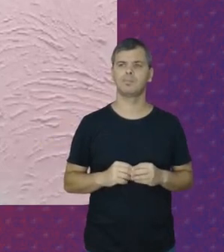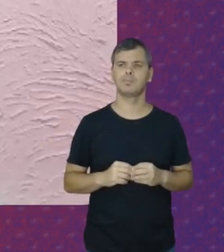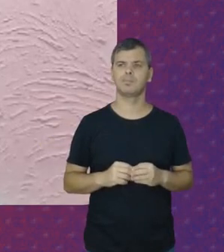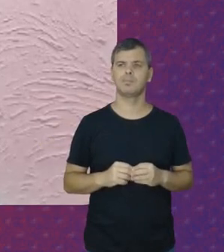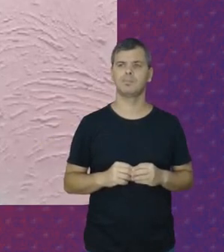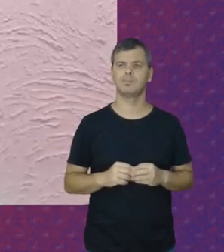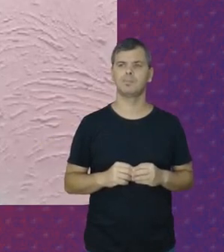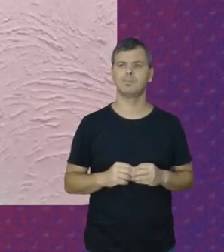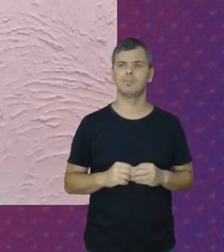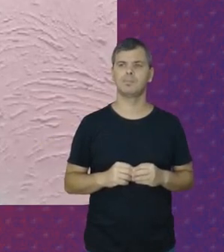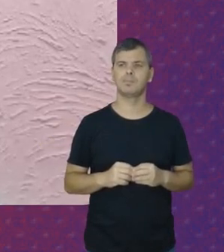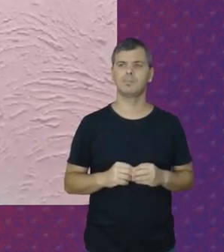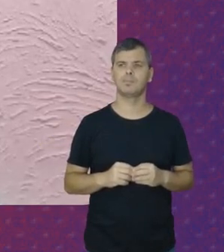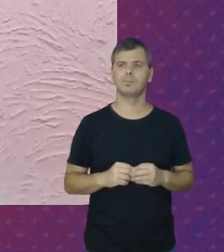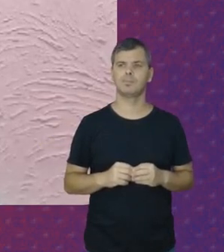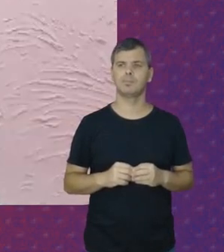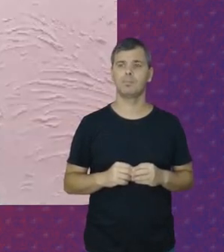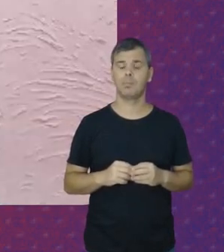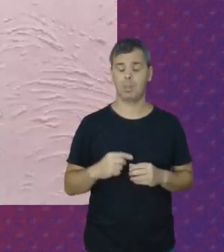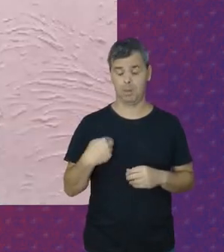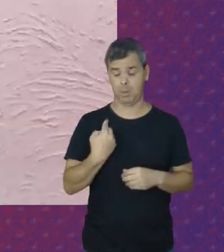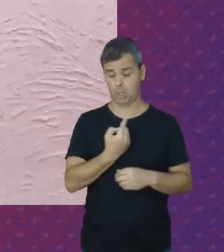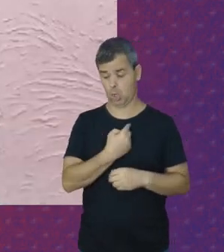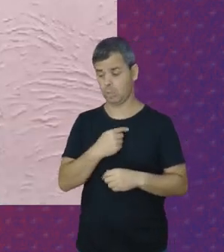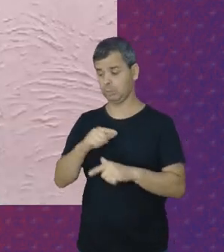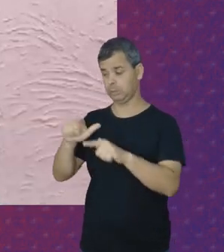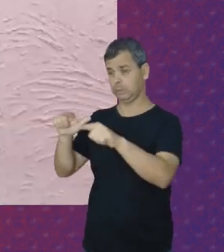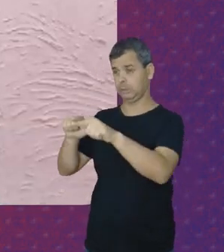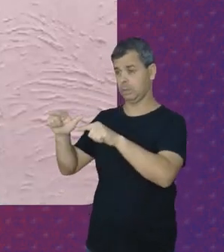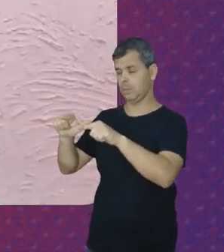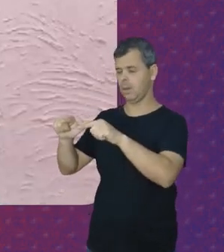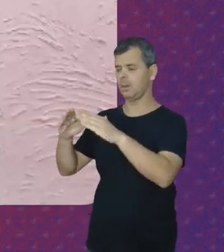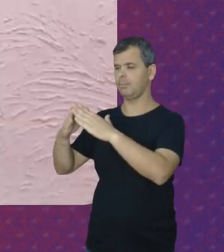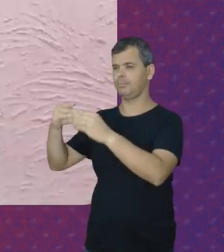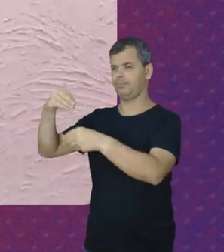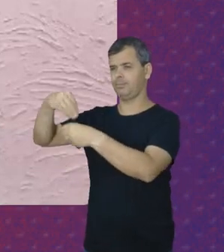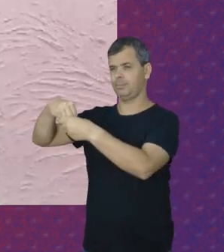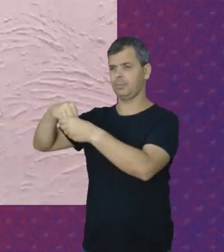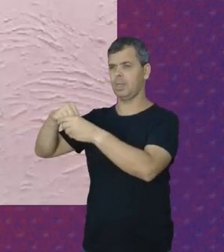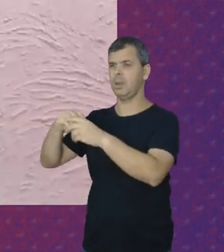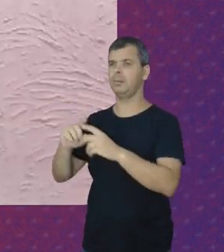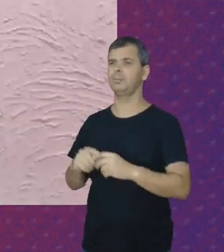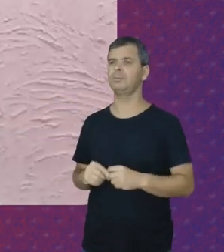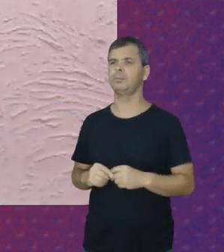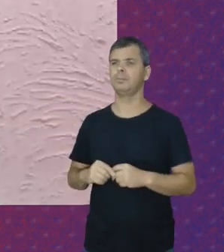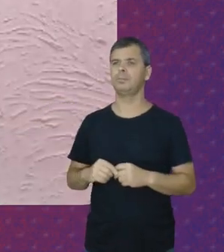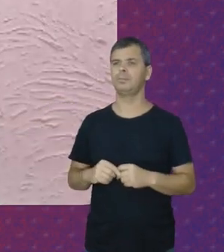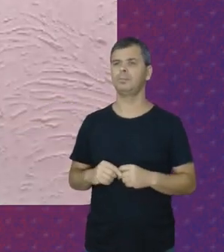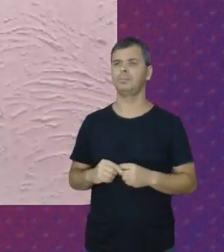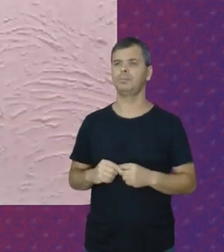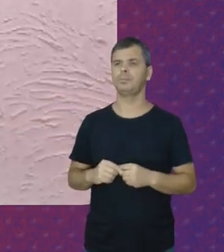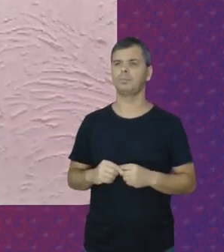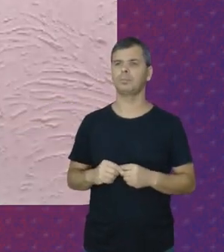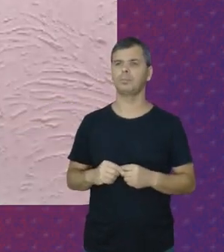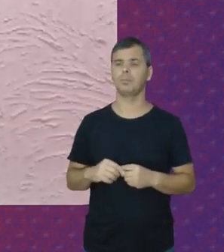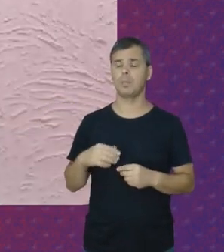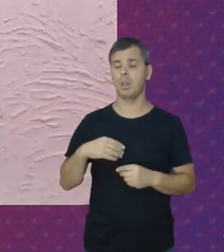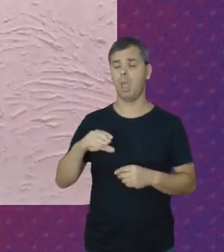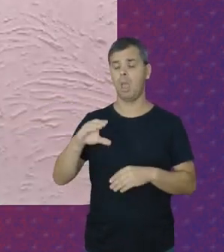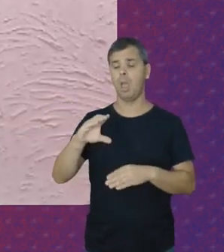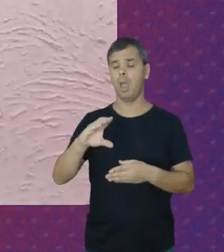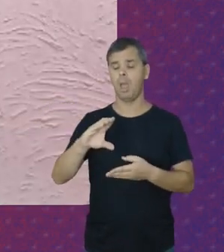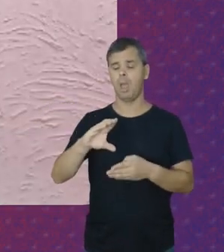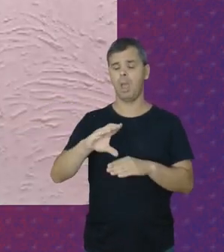E para a gente Para a categoria de trabalhadores domésticos A PEC